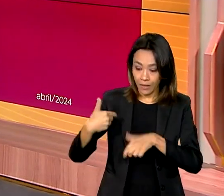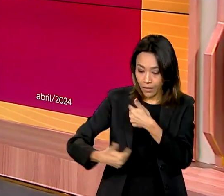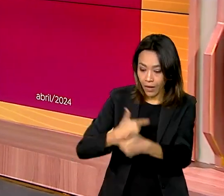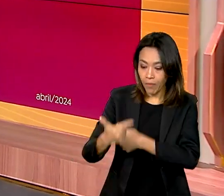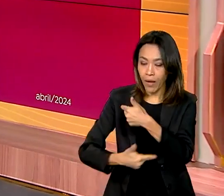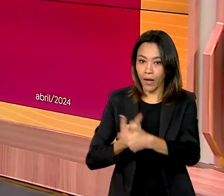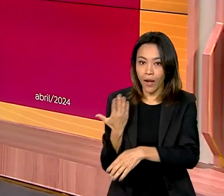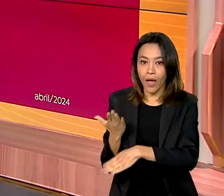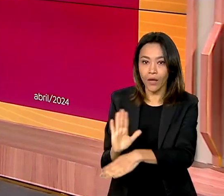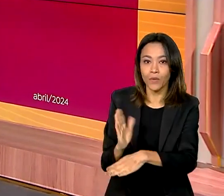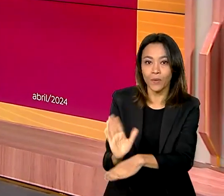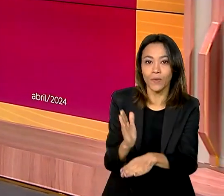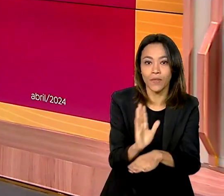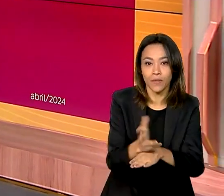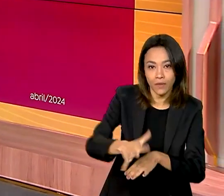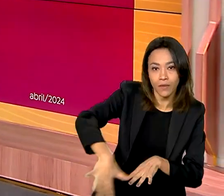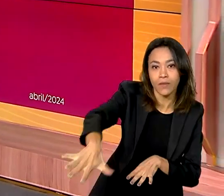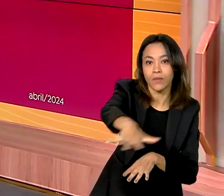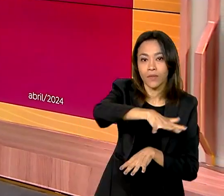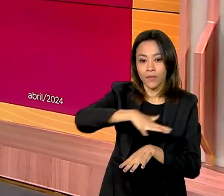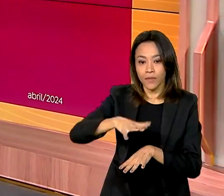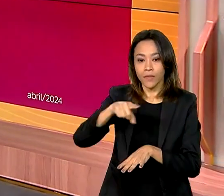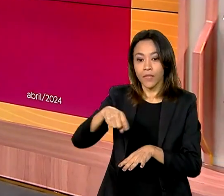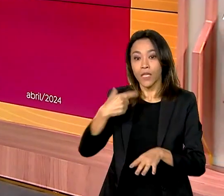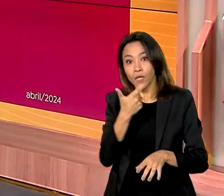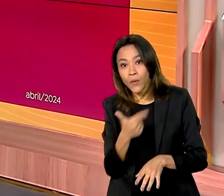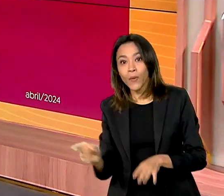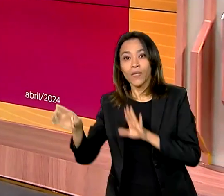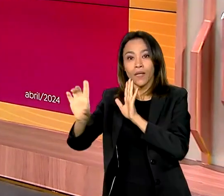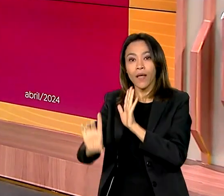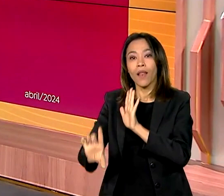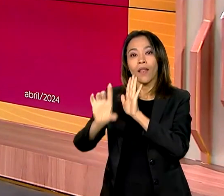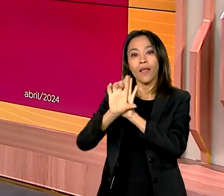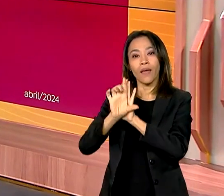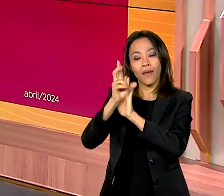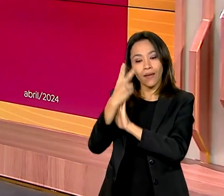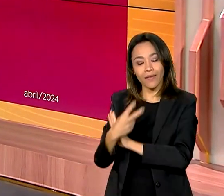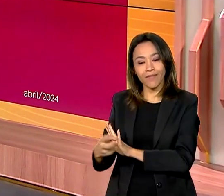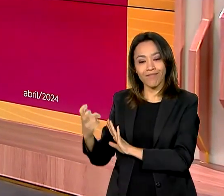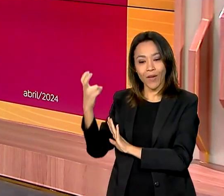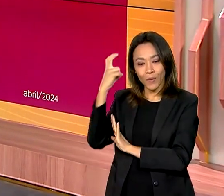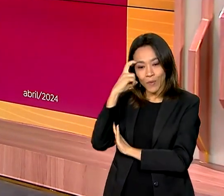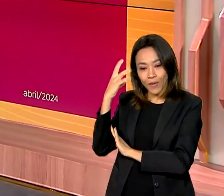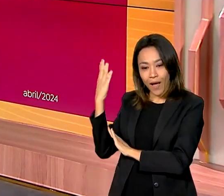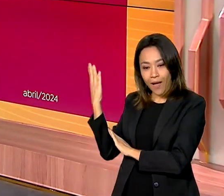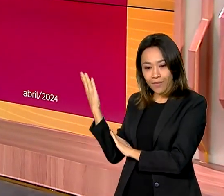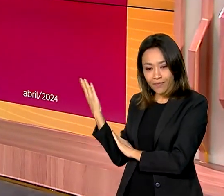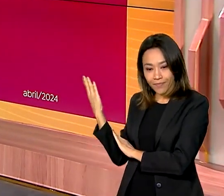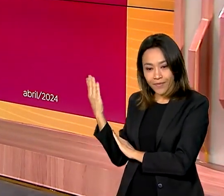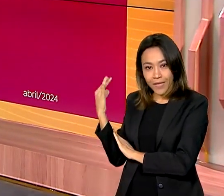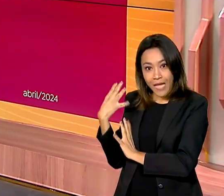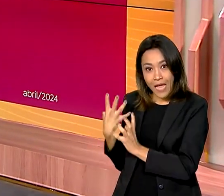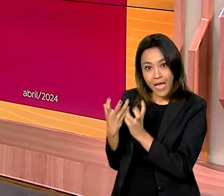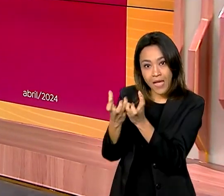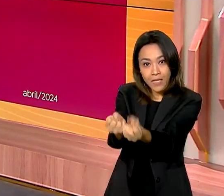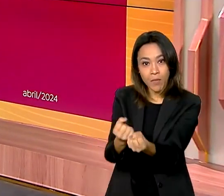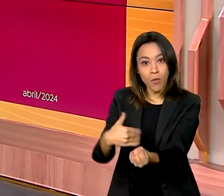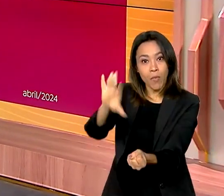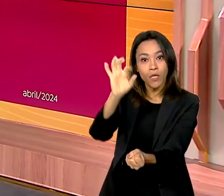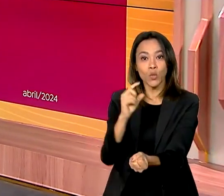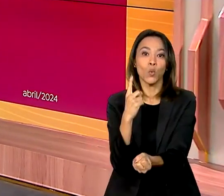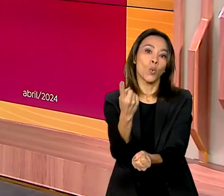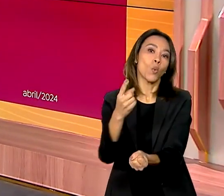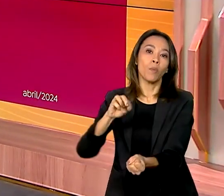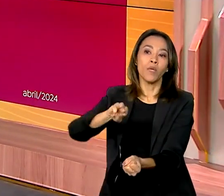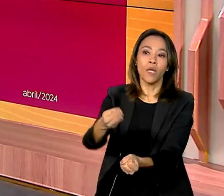E para a cultura, por meio da lei, Paulo Gustavo Teixeira de Freitas recebeu mais de um milhão e meio de reais